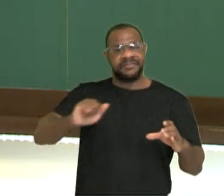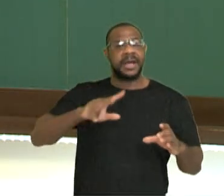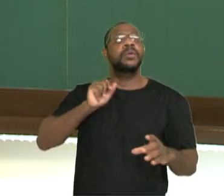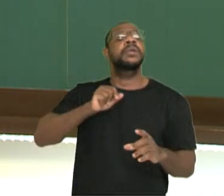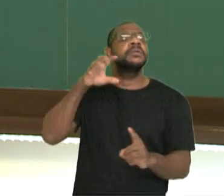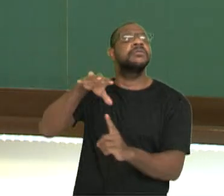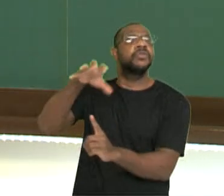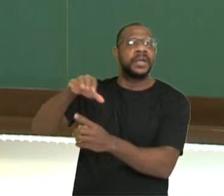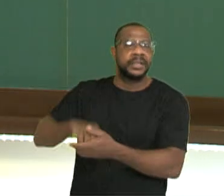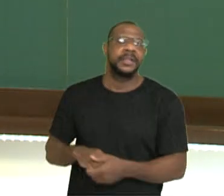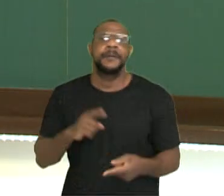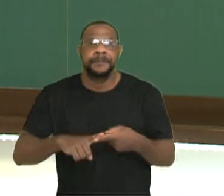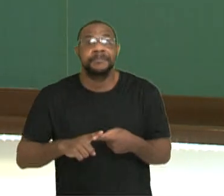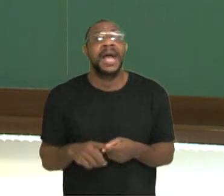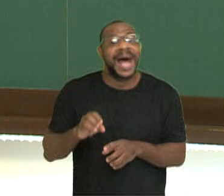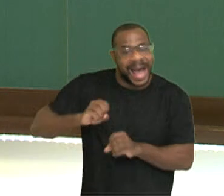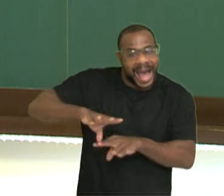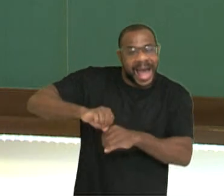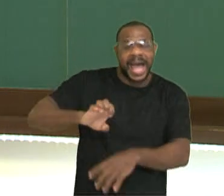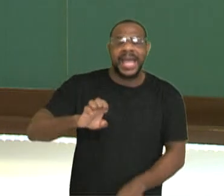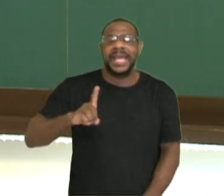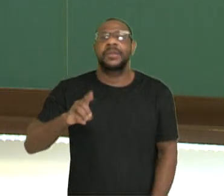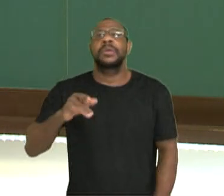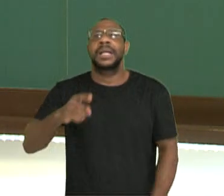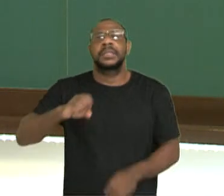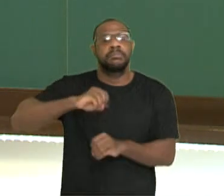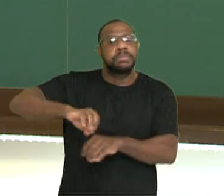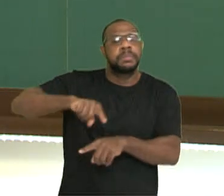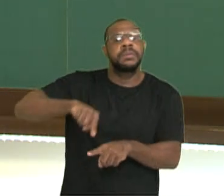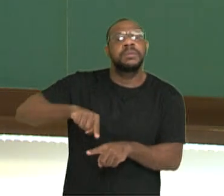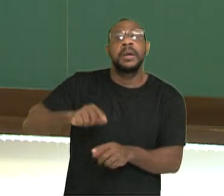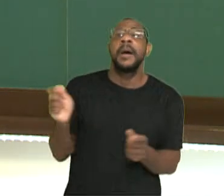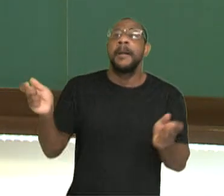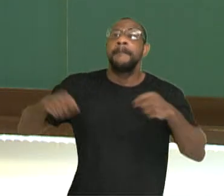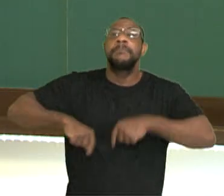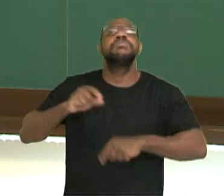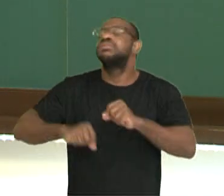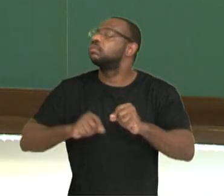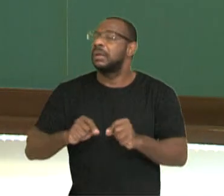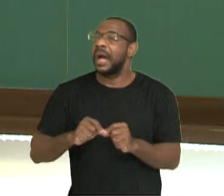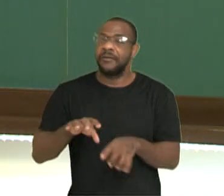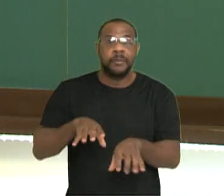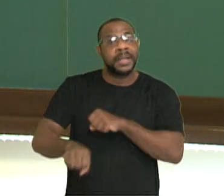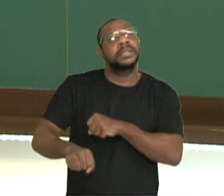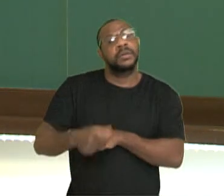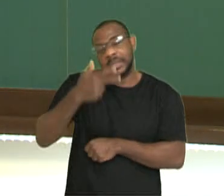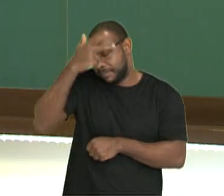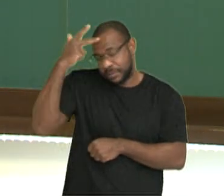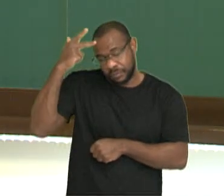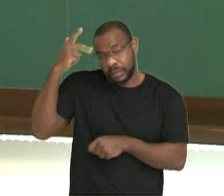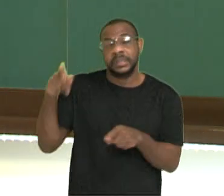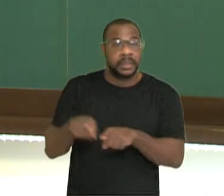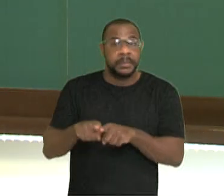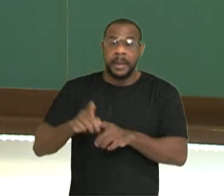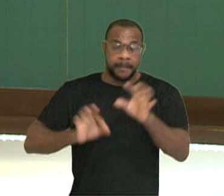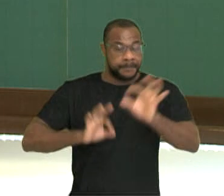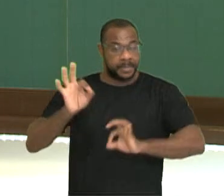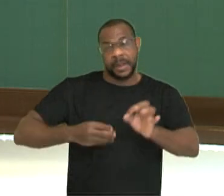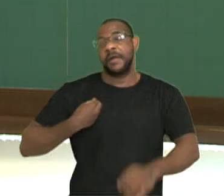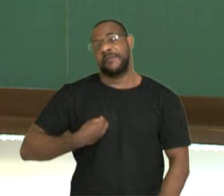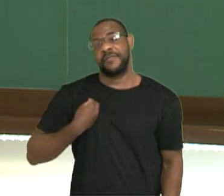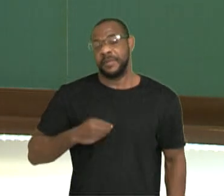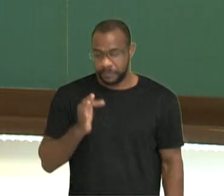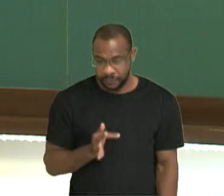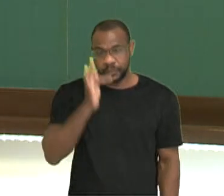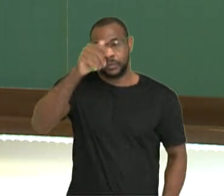A educação, o acesso à educação, permite a formação do indivíduo e permite a ele uma preparação muito